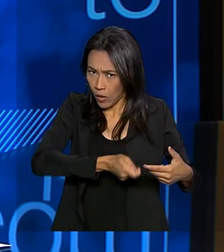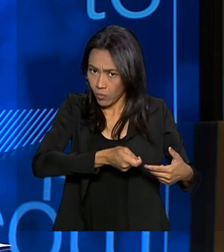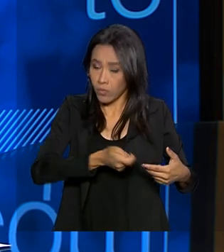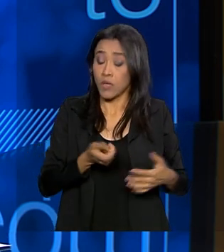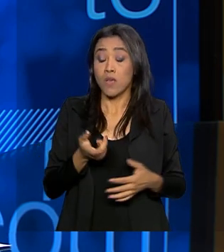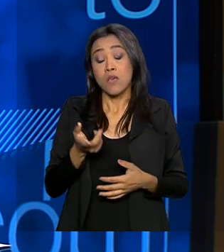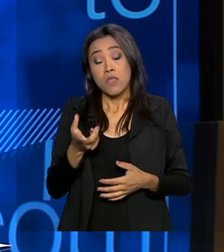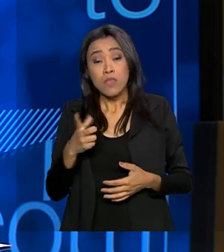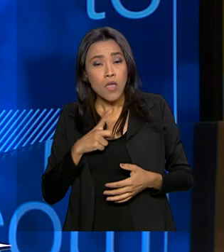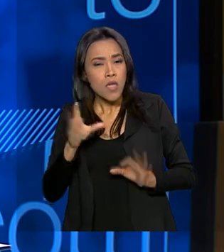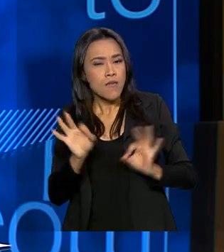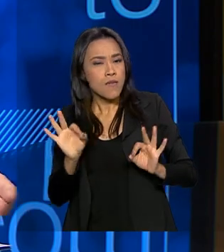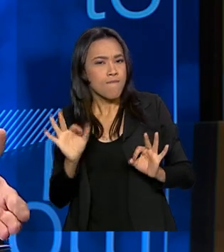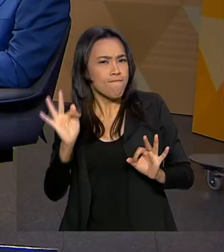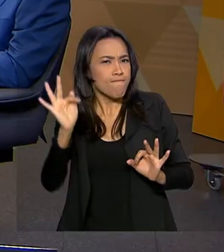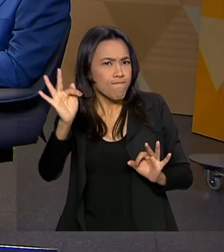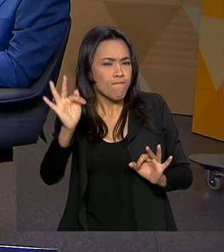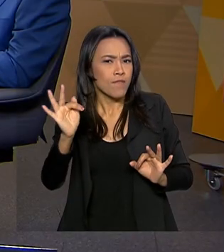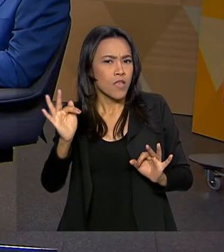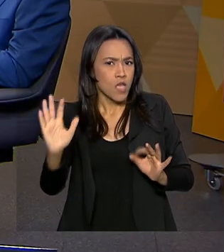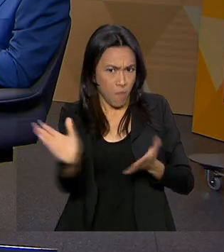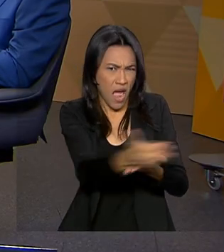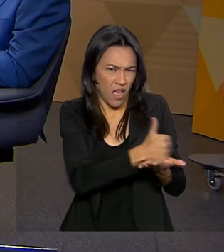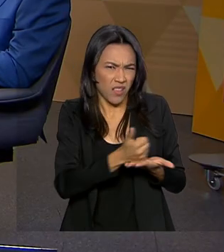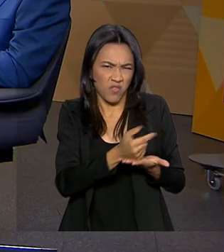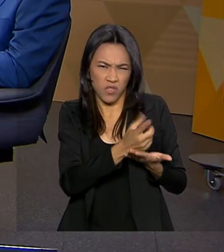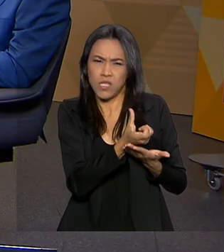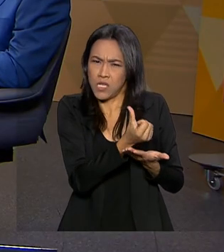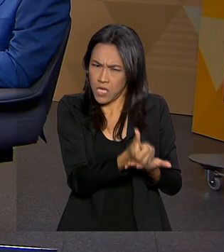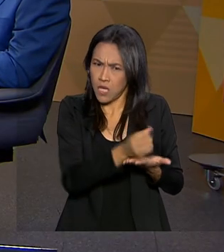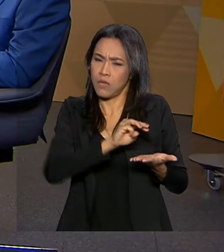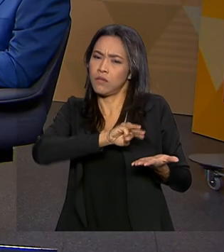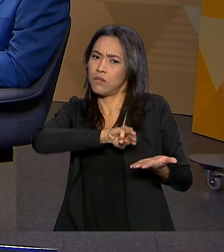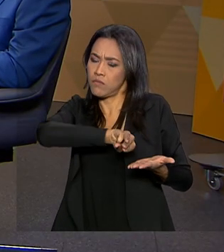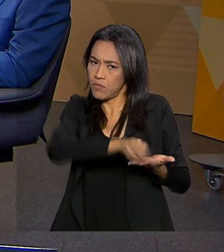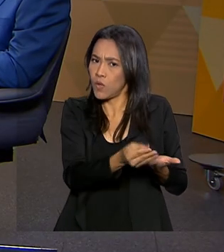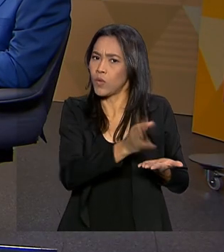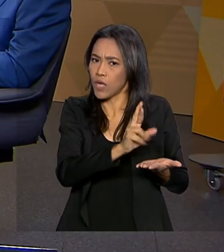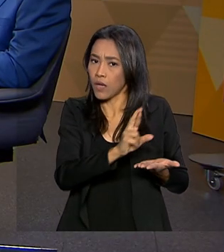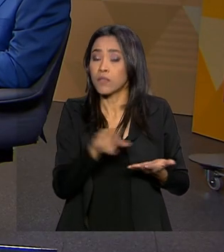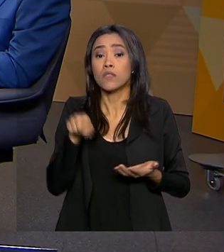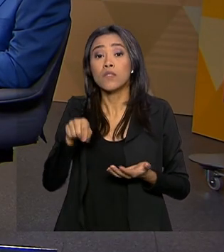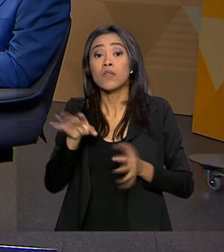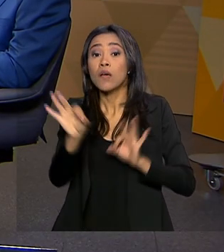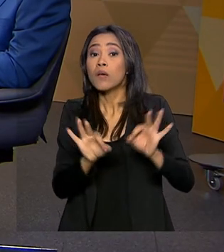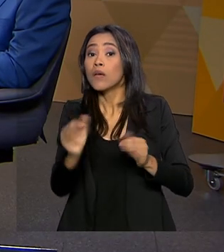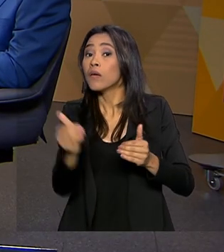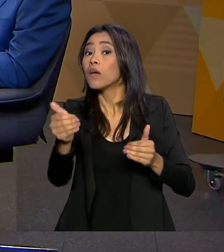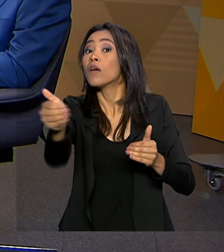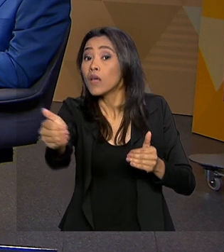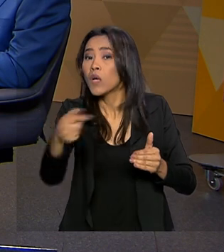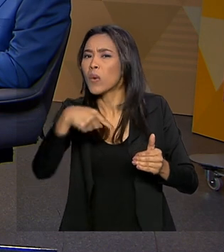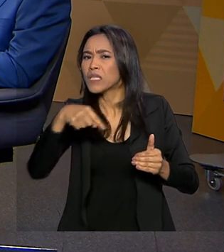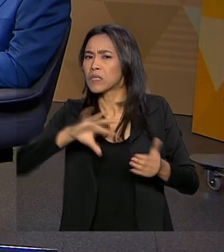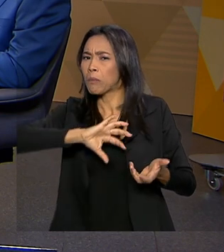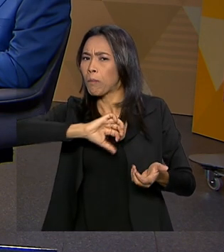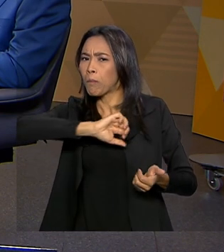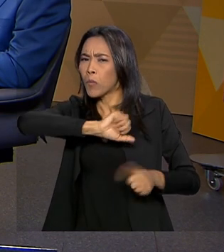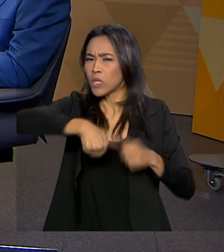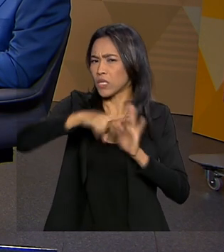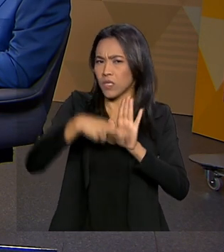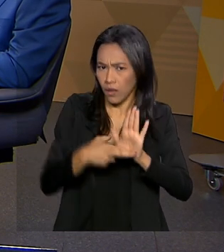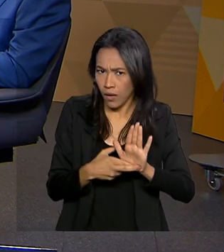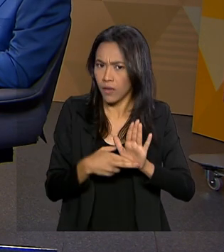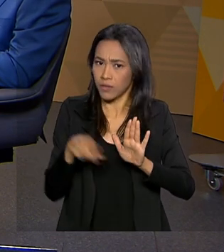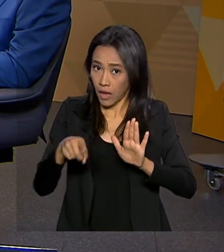A perspectiva de você, e a arrecadação foi de 6 milhões de reais. A perspectiva com todas essas mudanças é ampliar